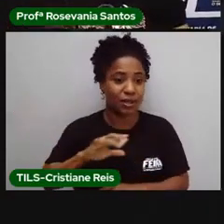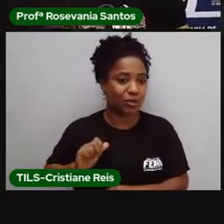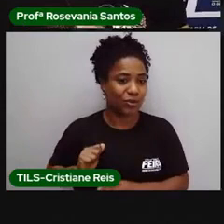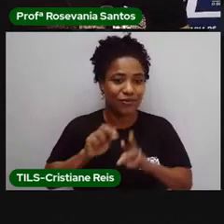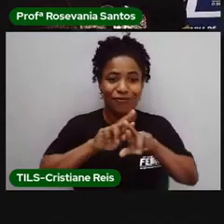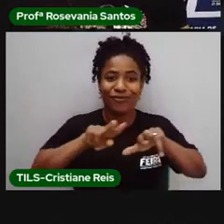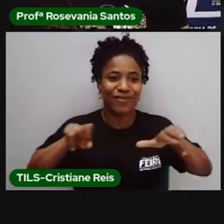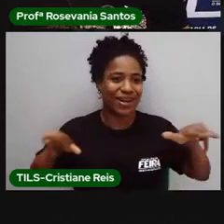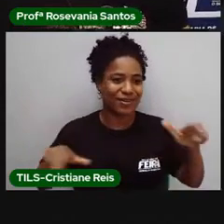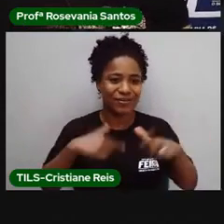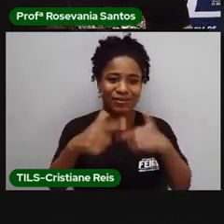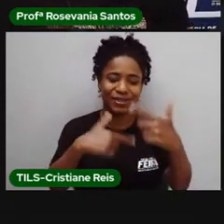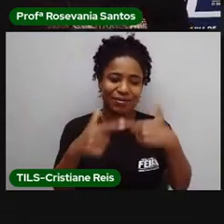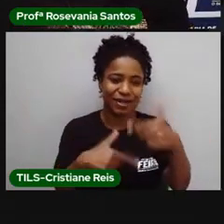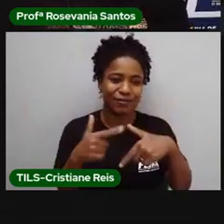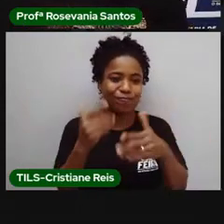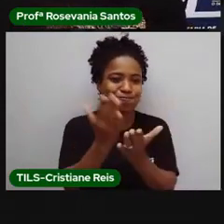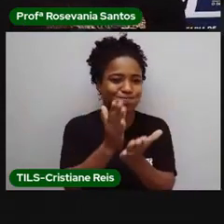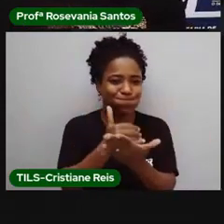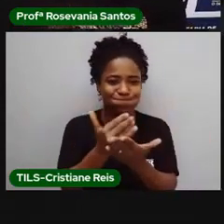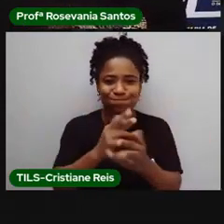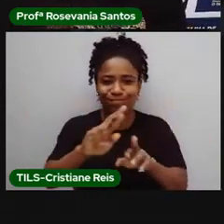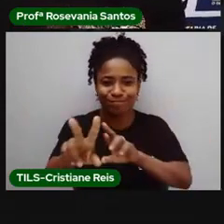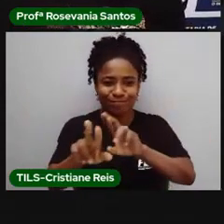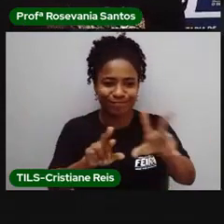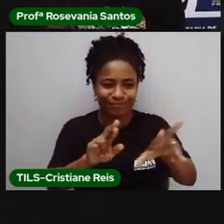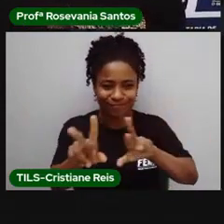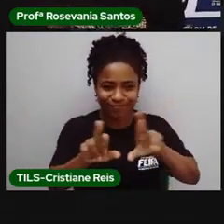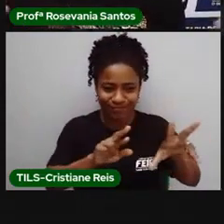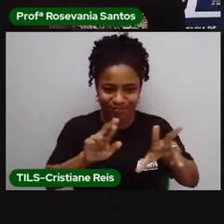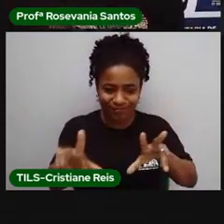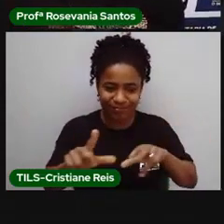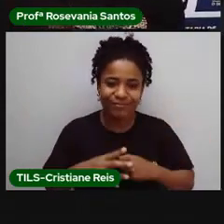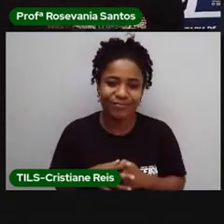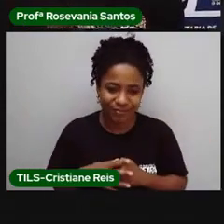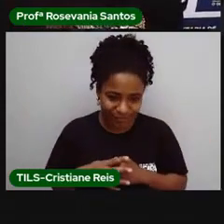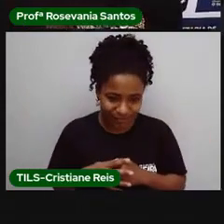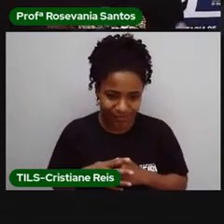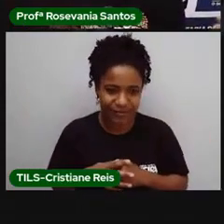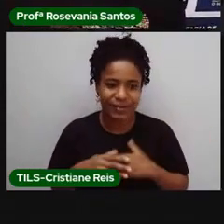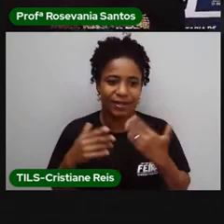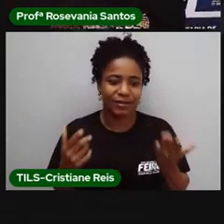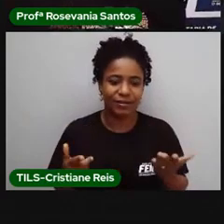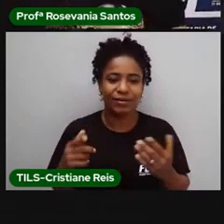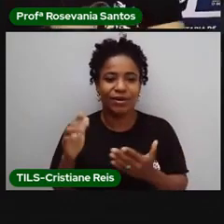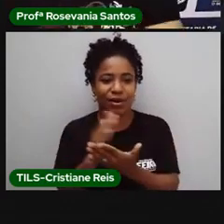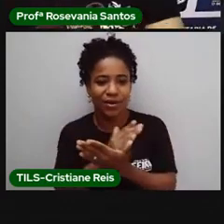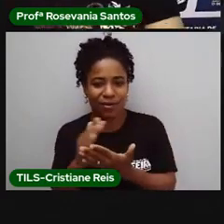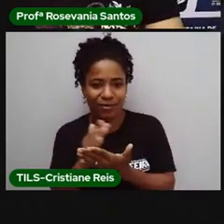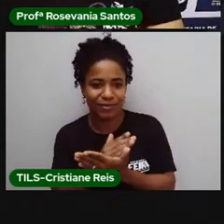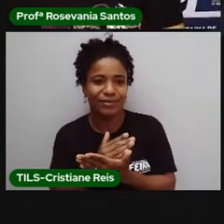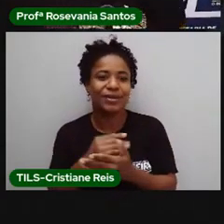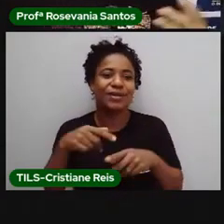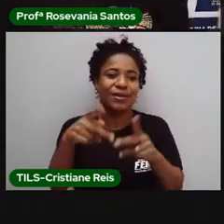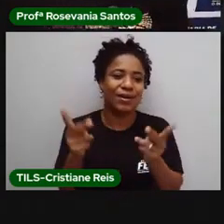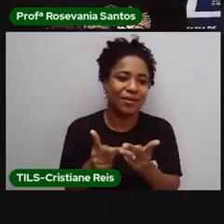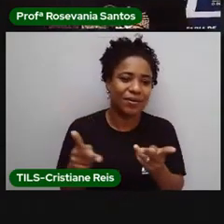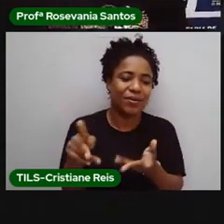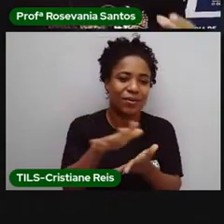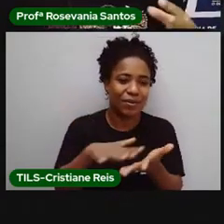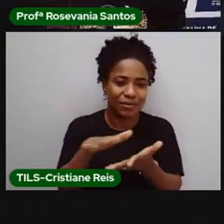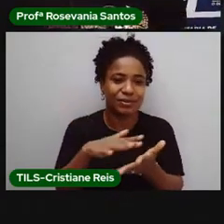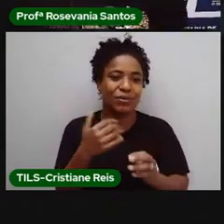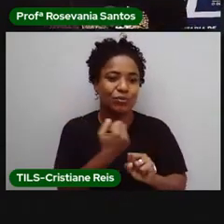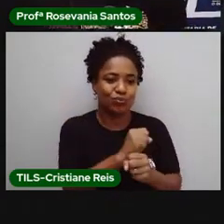divisão do trabalho é muito corrigida na vida da gente. Até em casa mesmo, a gente divide o trabalho, né, um fica com a louça, outro limpa a casa.